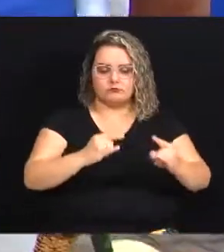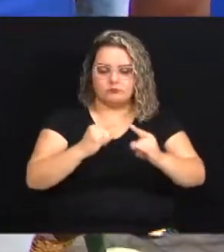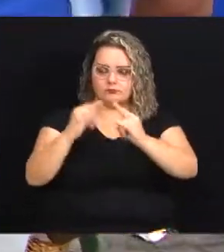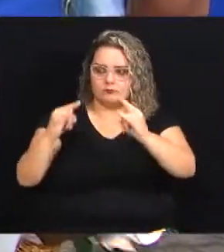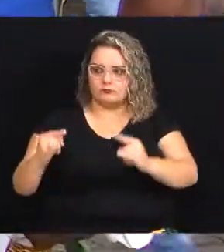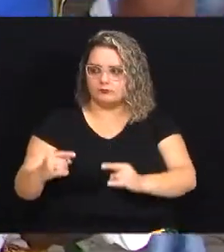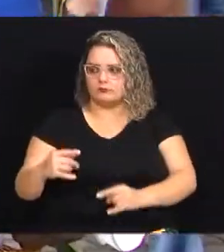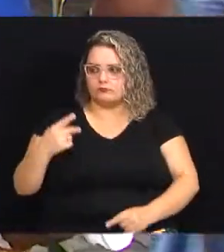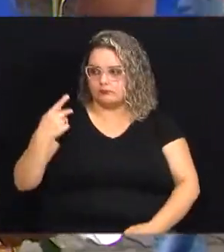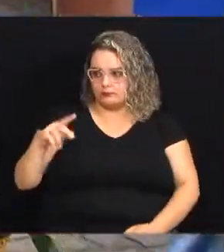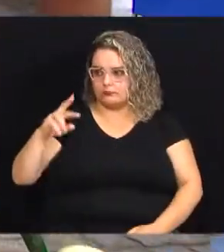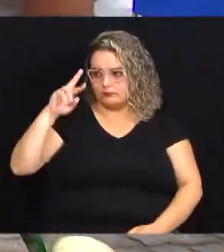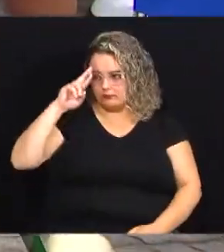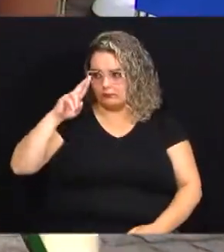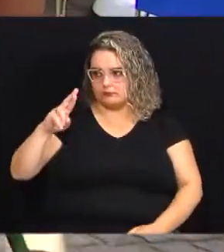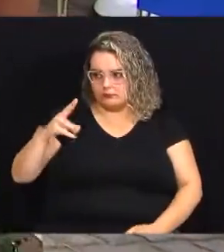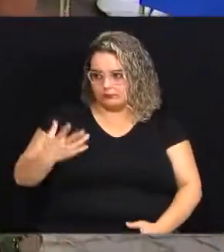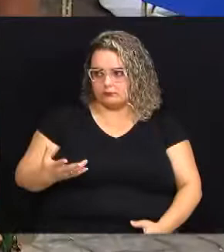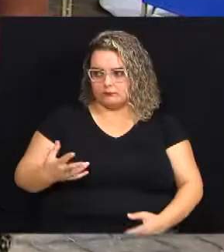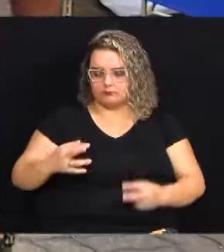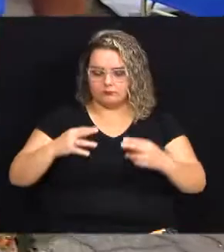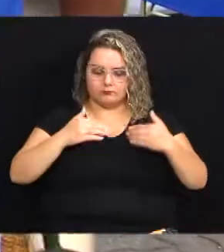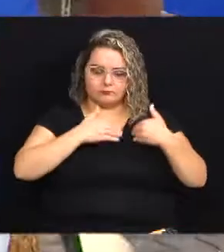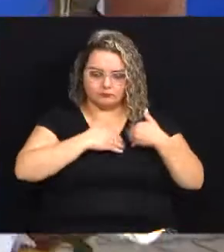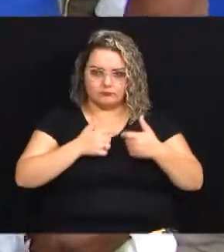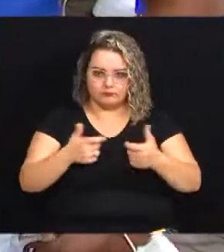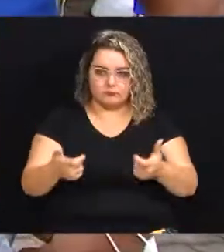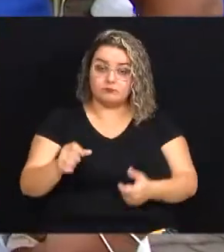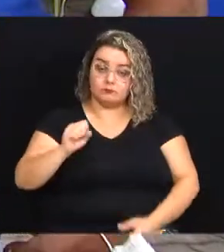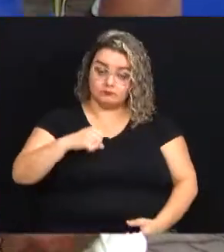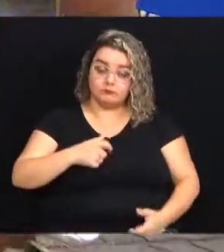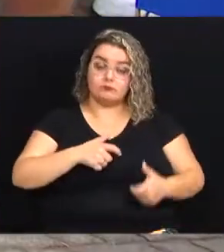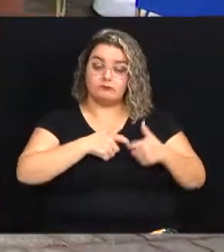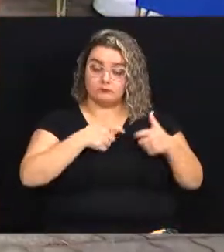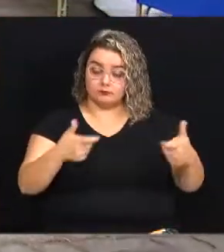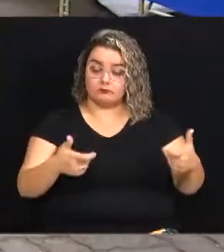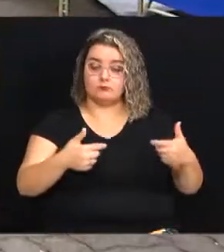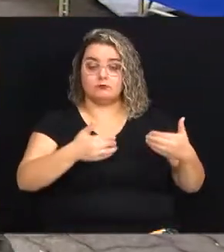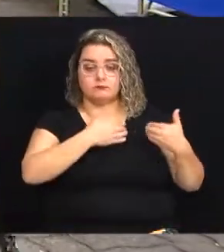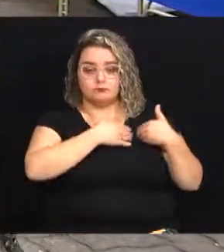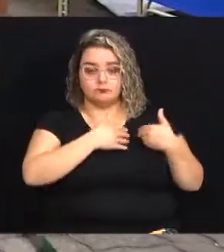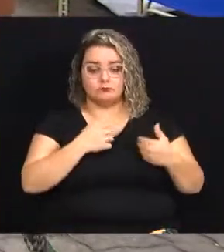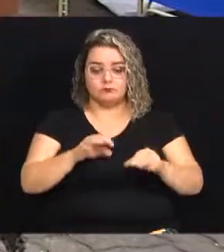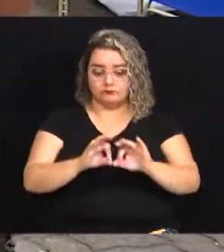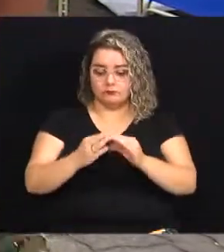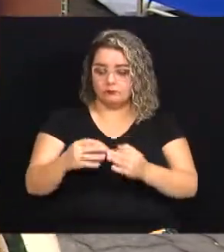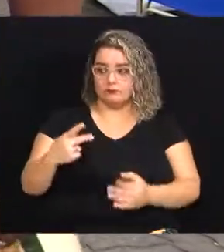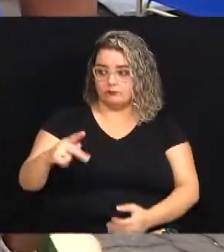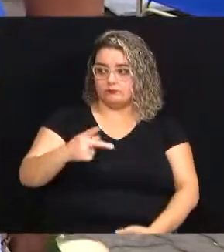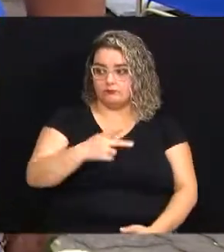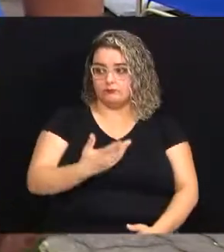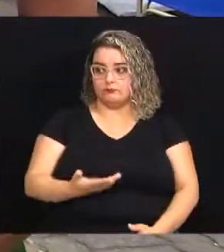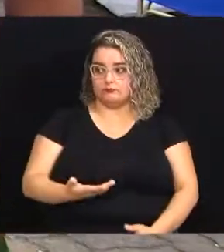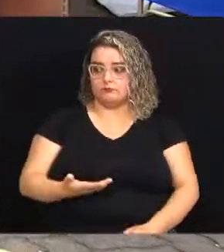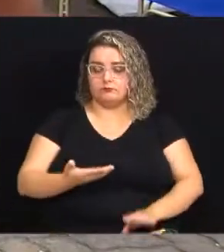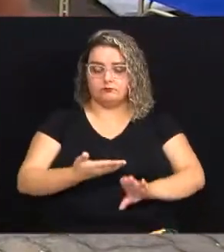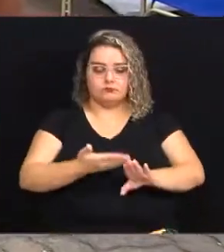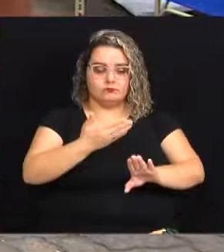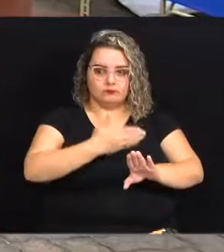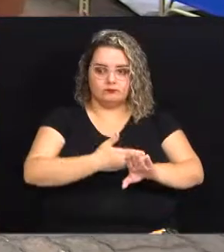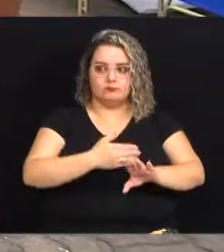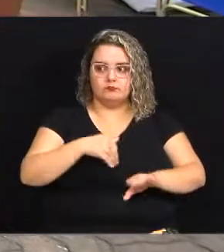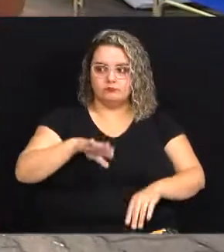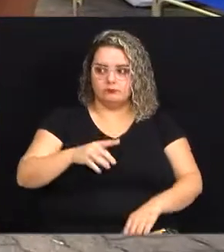barraquinhas a sua responsabilidade é muito grande muito grande muito grande porque a tem responsabilidade com a família deles né assim por trás de mim